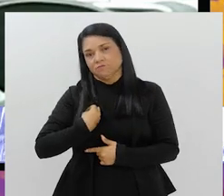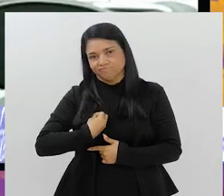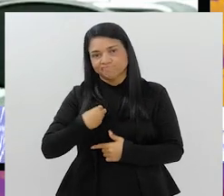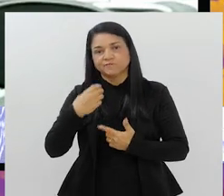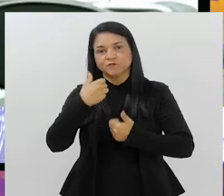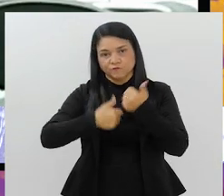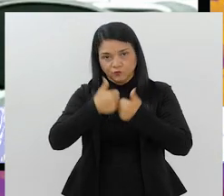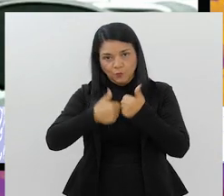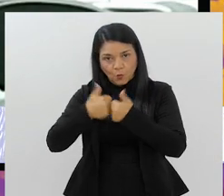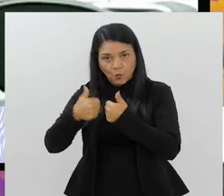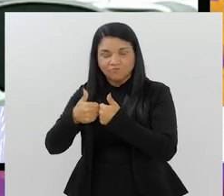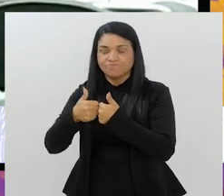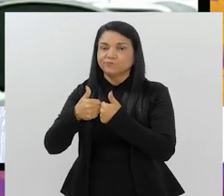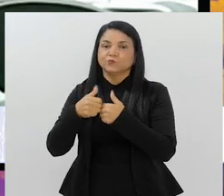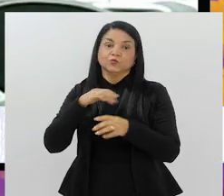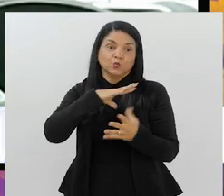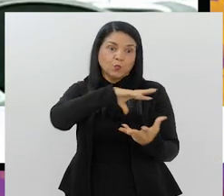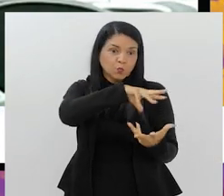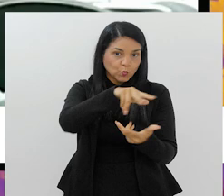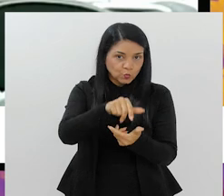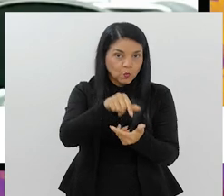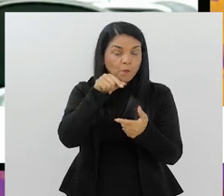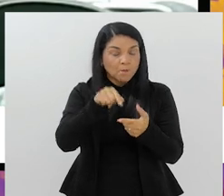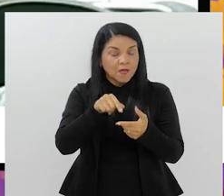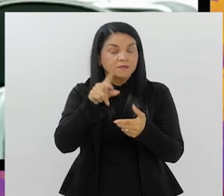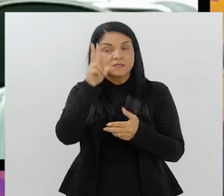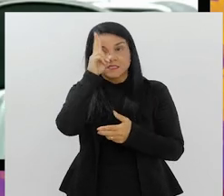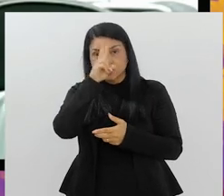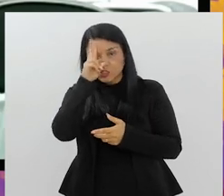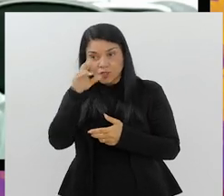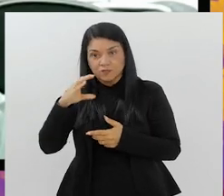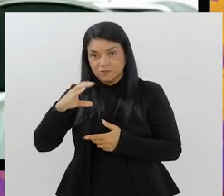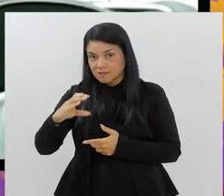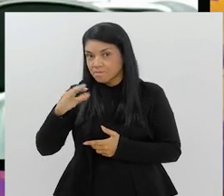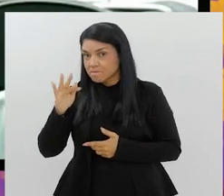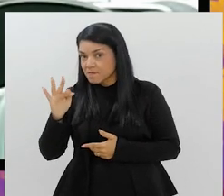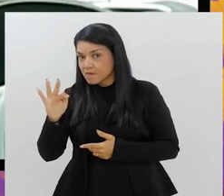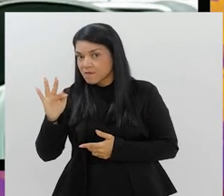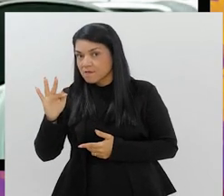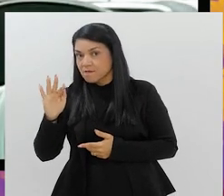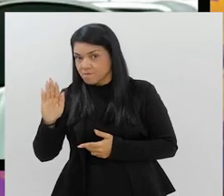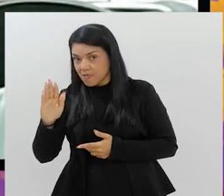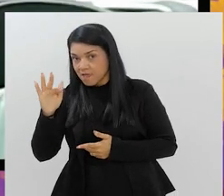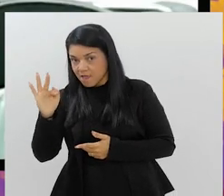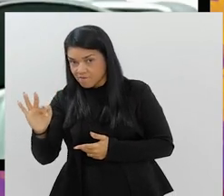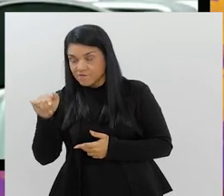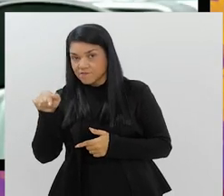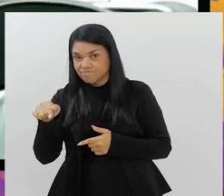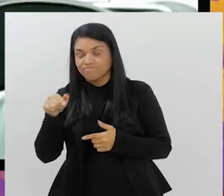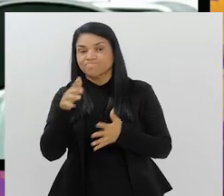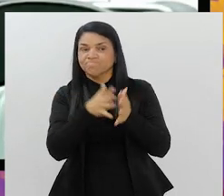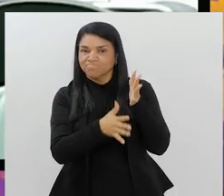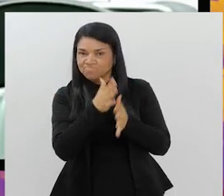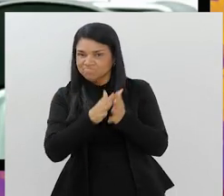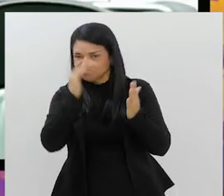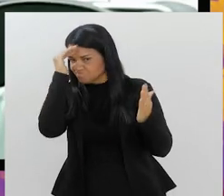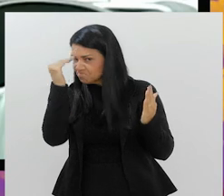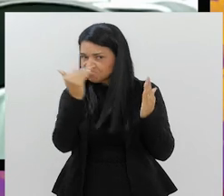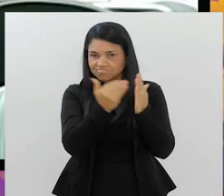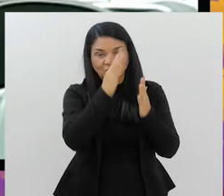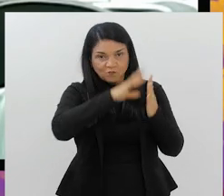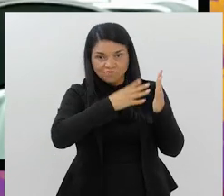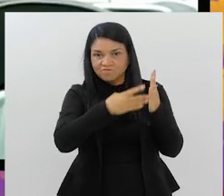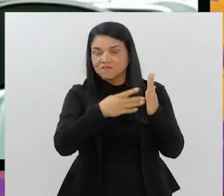futebol, é nos quatro cantos do planeta. Mas essa história da CBF atrapalhar o que ela própria cria é algo